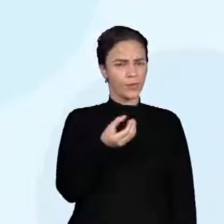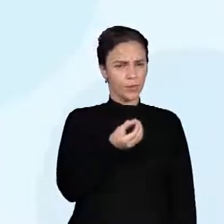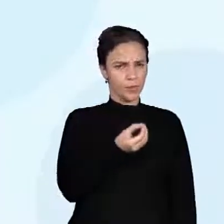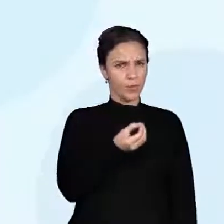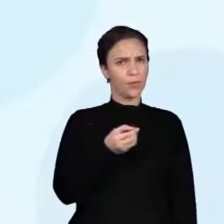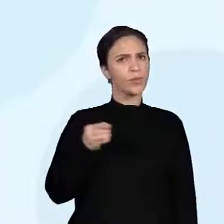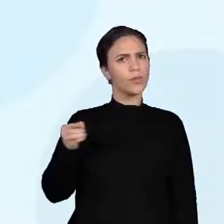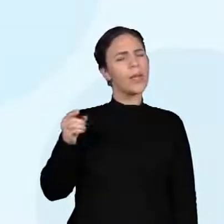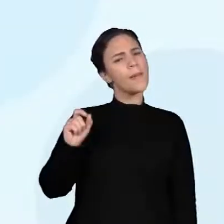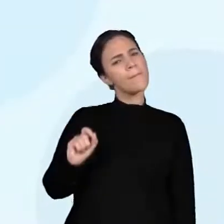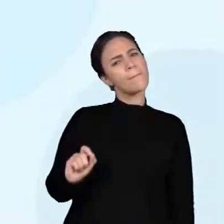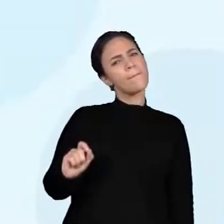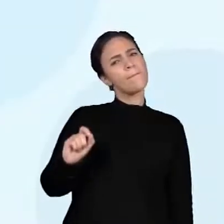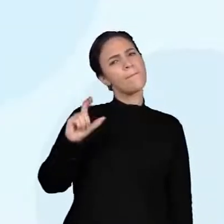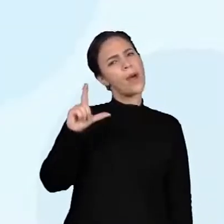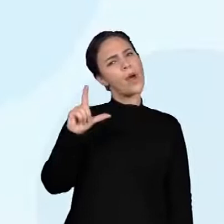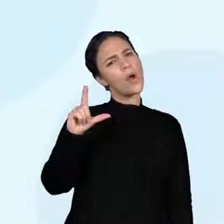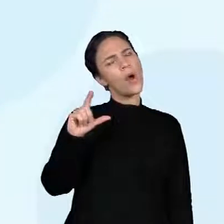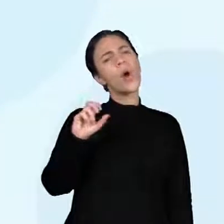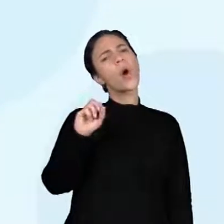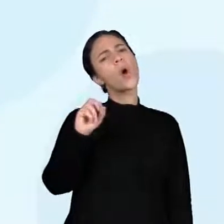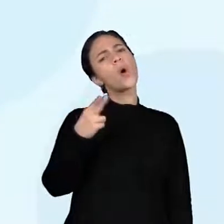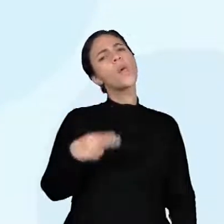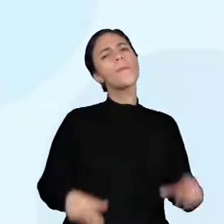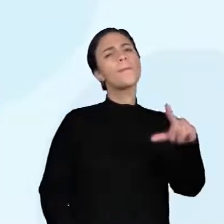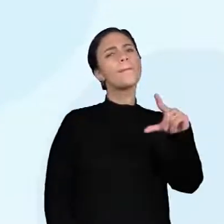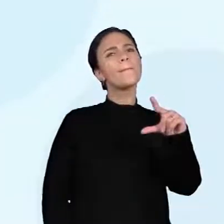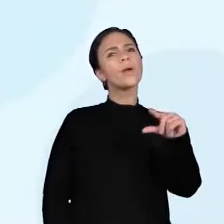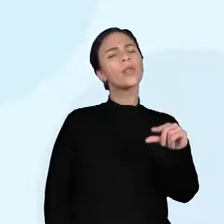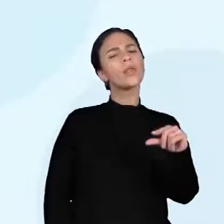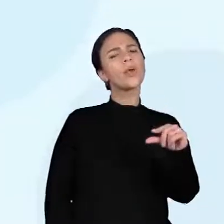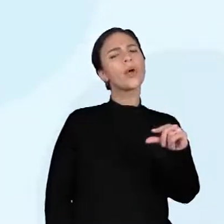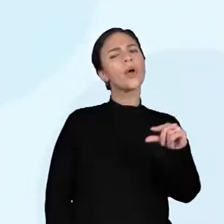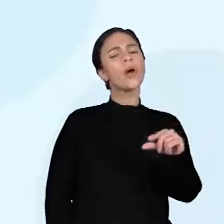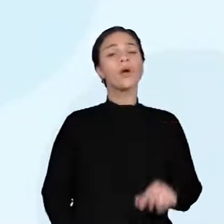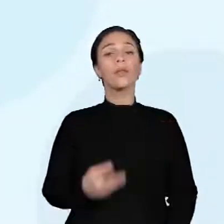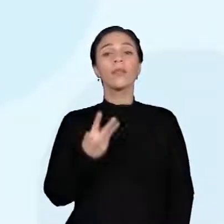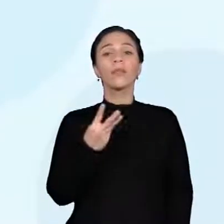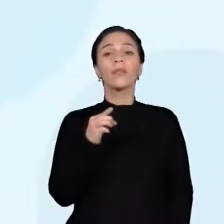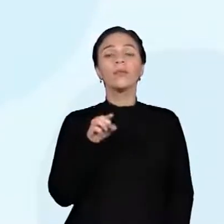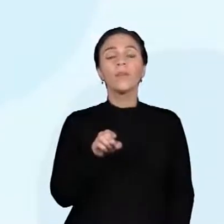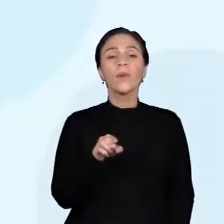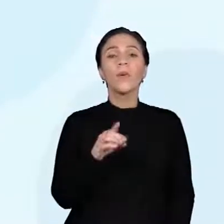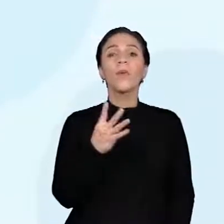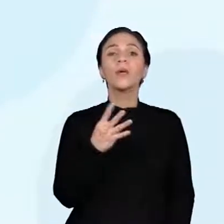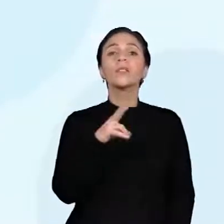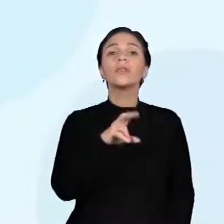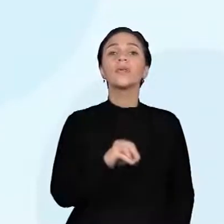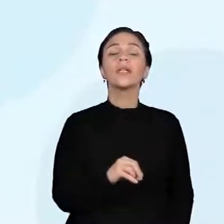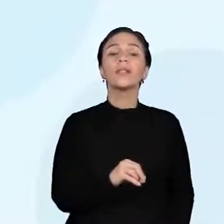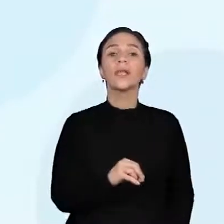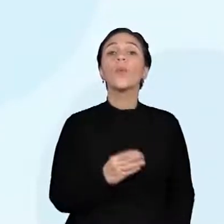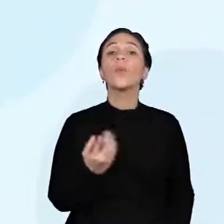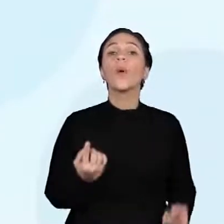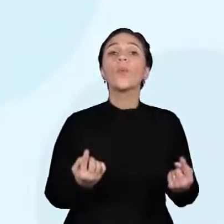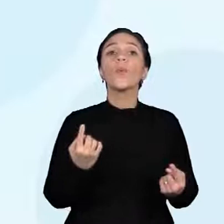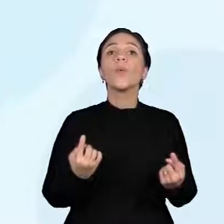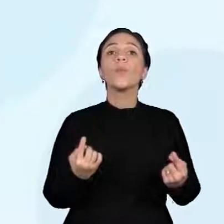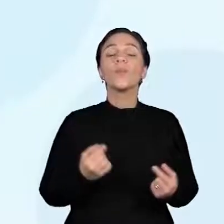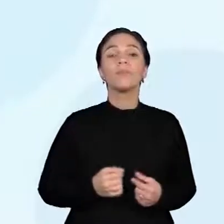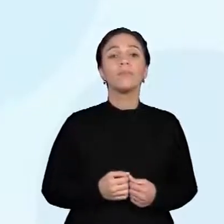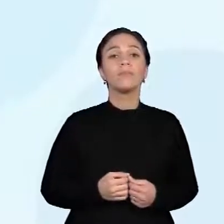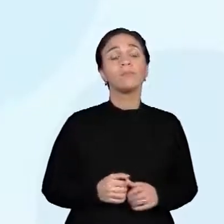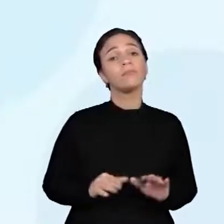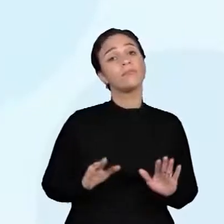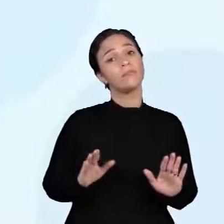do que o 3.450 que eu achei? Pelo que